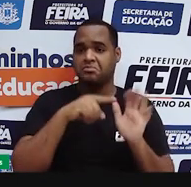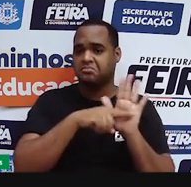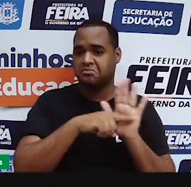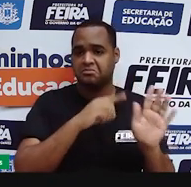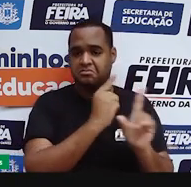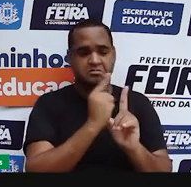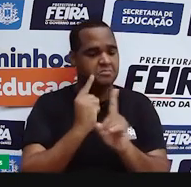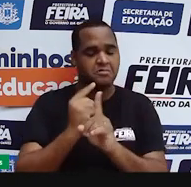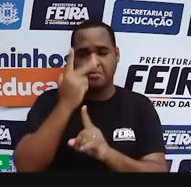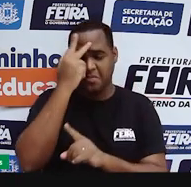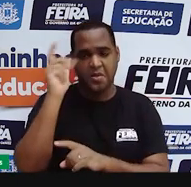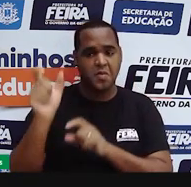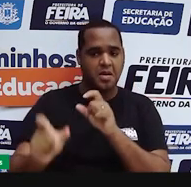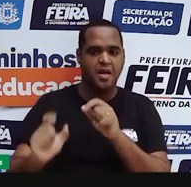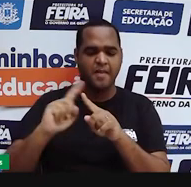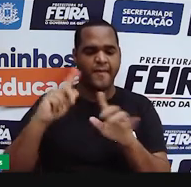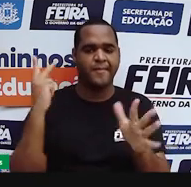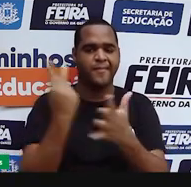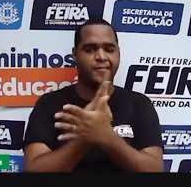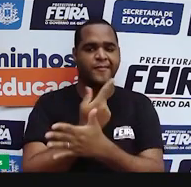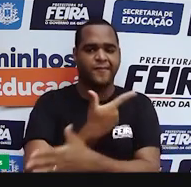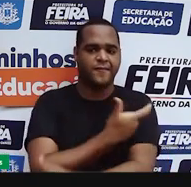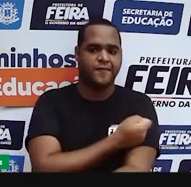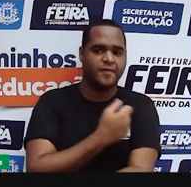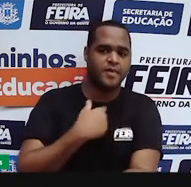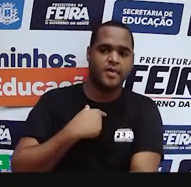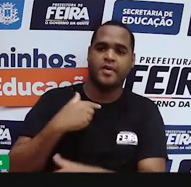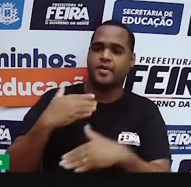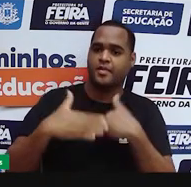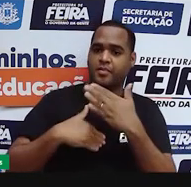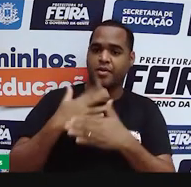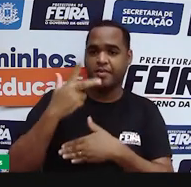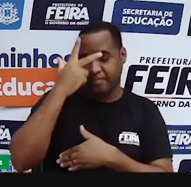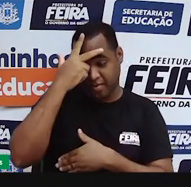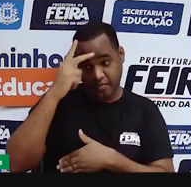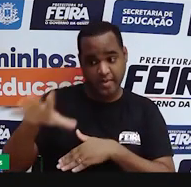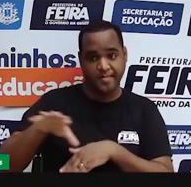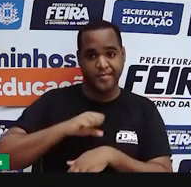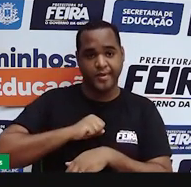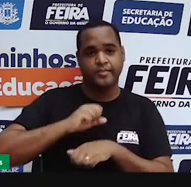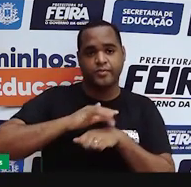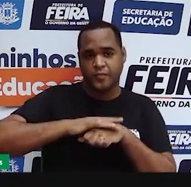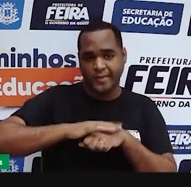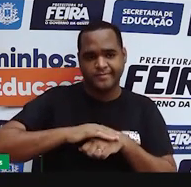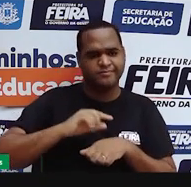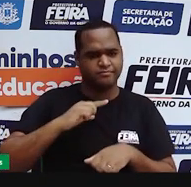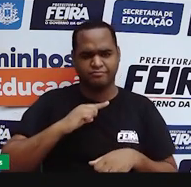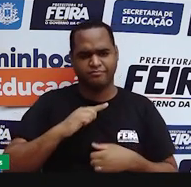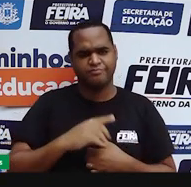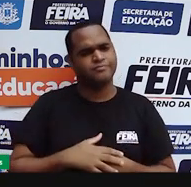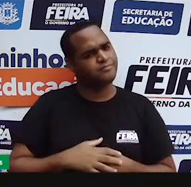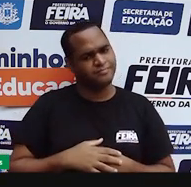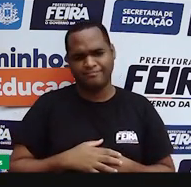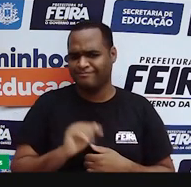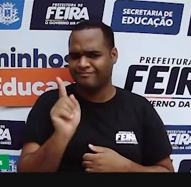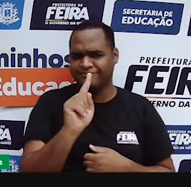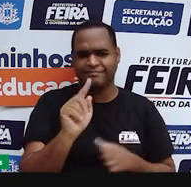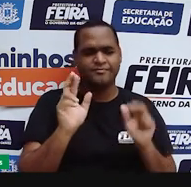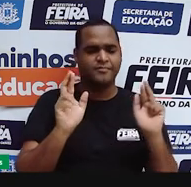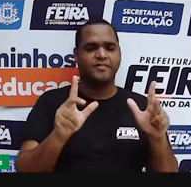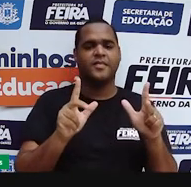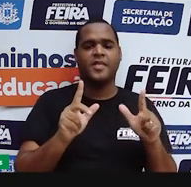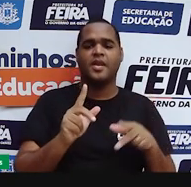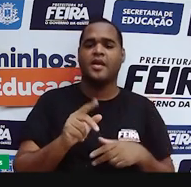admitiu que teve um erro na vacina e que ela passou a fazer mal para as pessoas, produzir uma toxina. Isso aí é fake. E foi